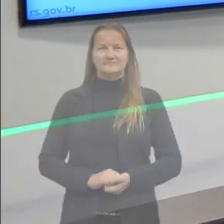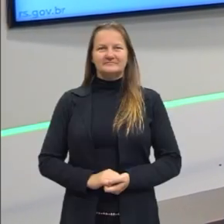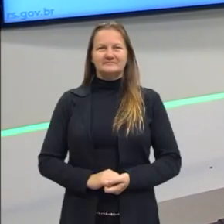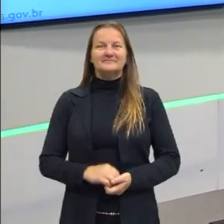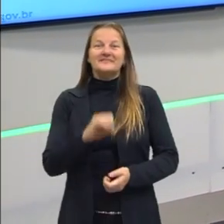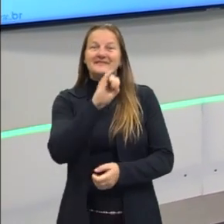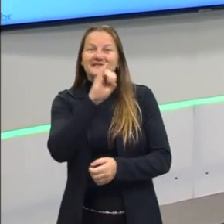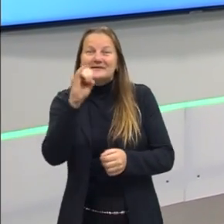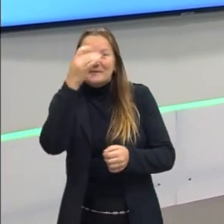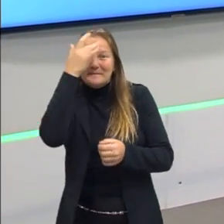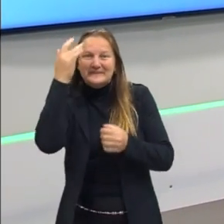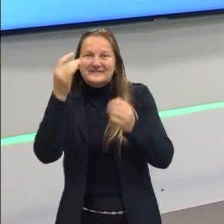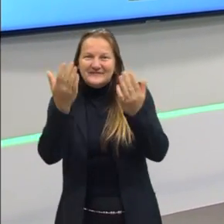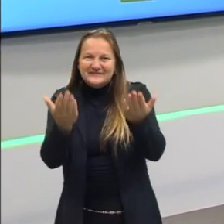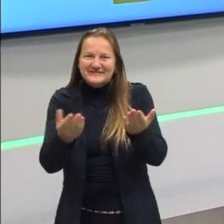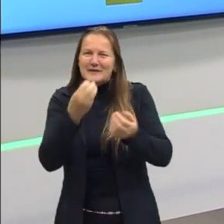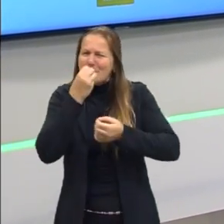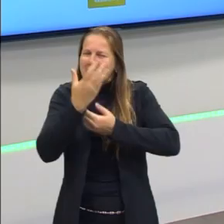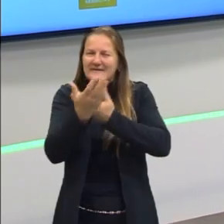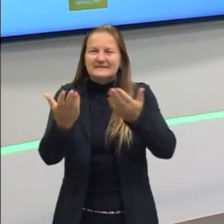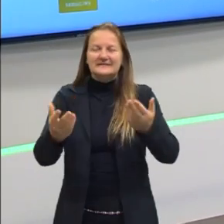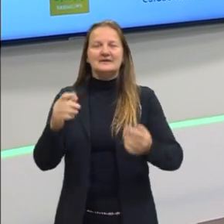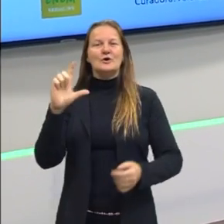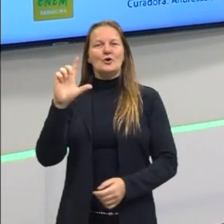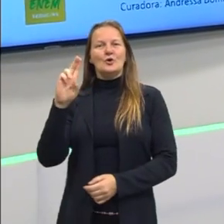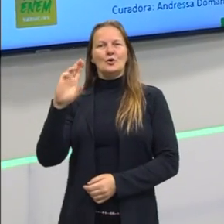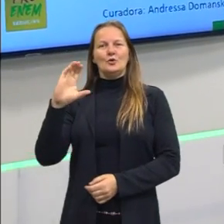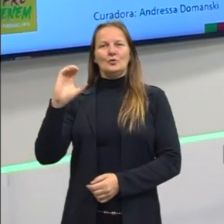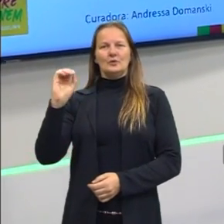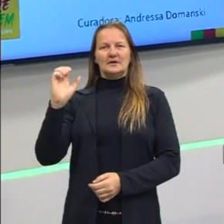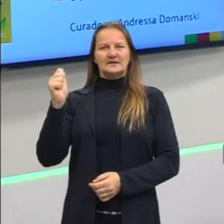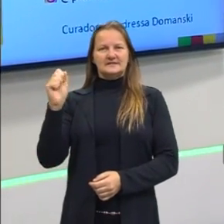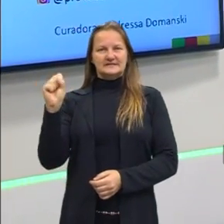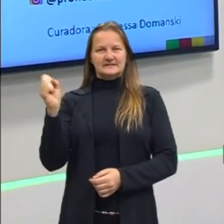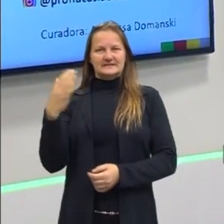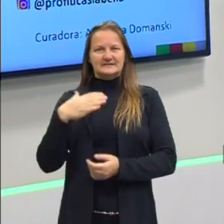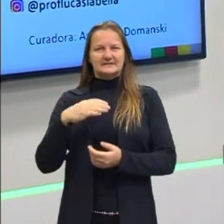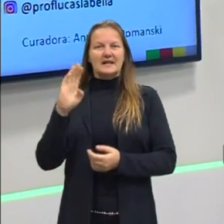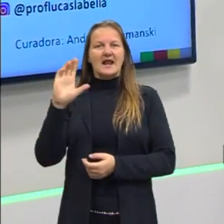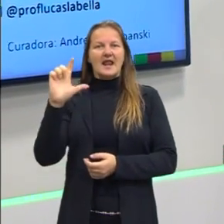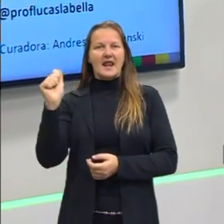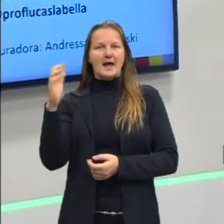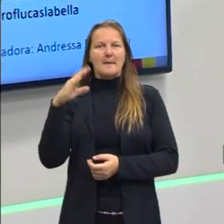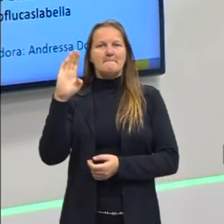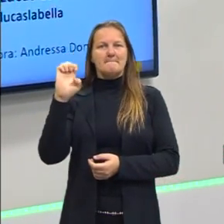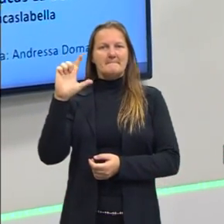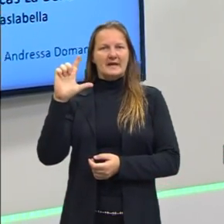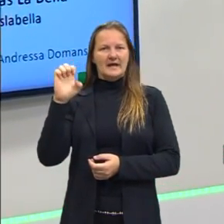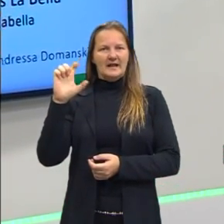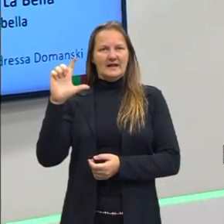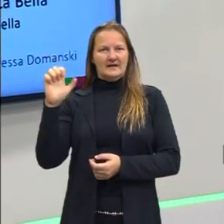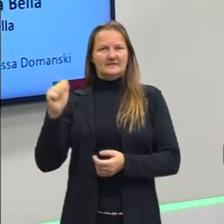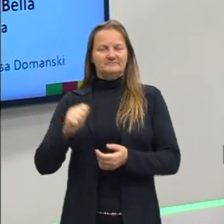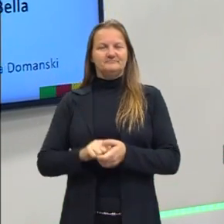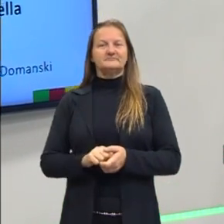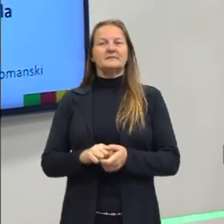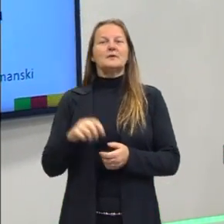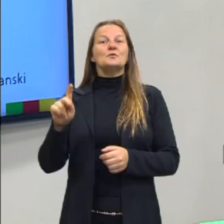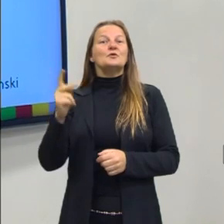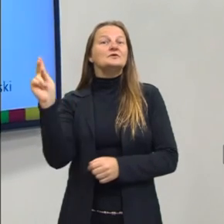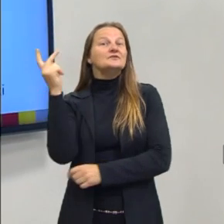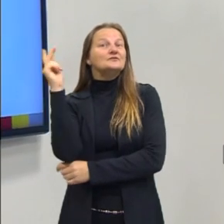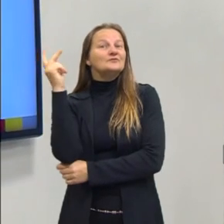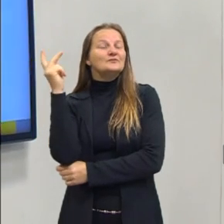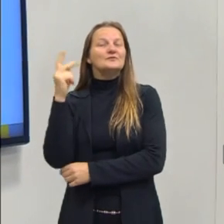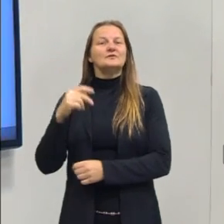E aí, pessoal, tudo bem? Eu sou o Lucas Labella, professor de História do Pré-ENEM da Seduc. Eu sou um homem branco,